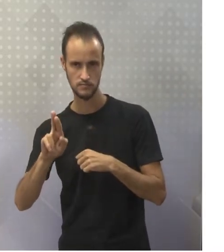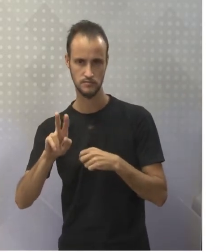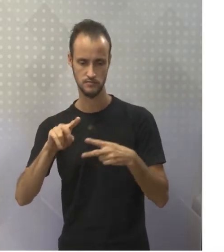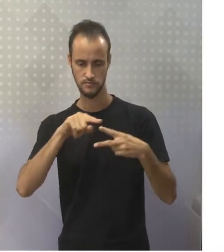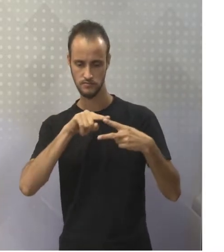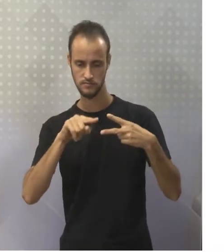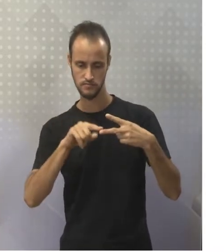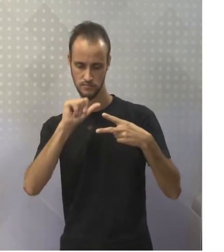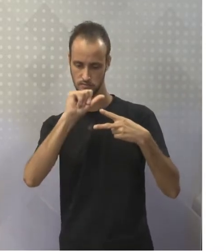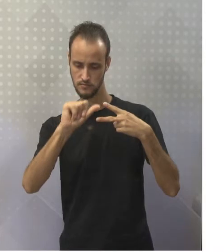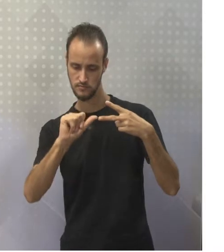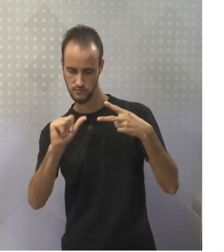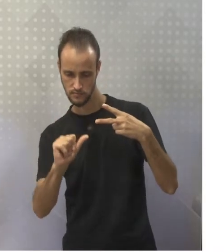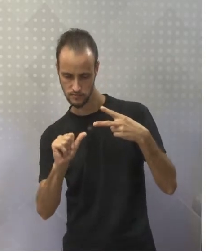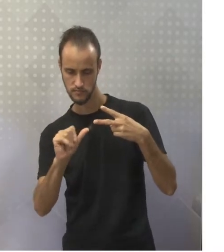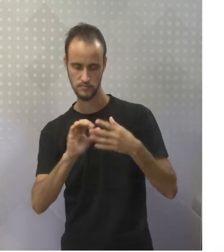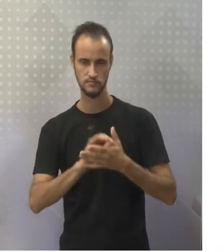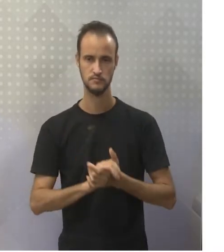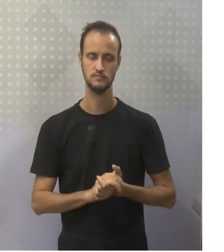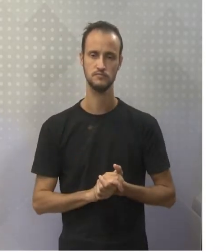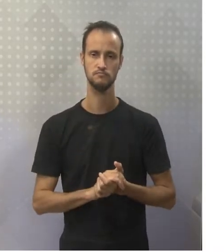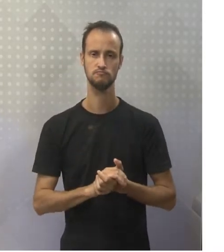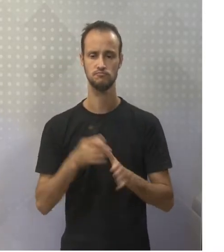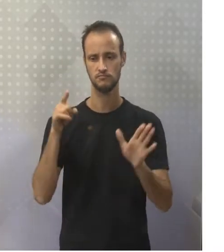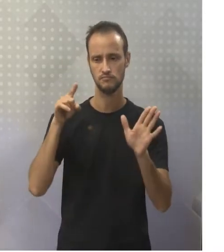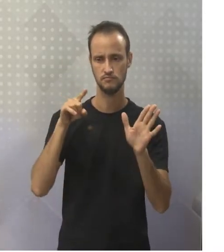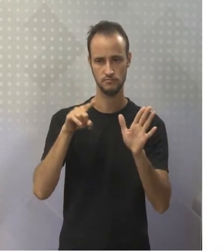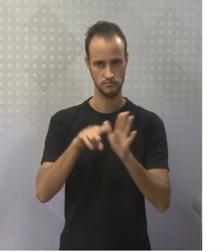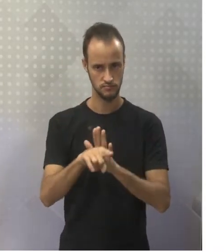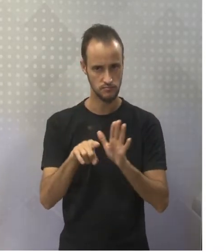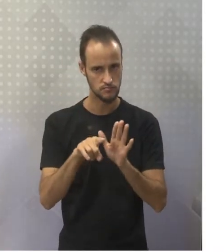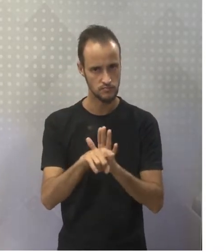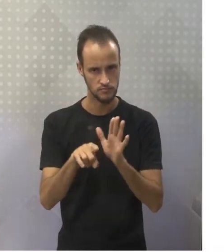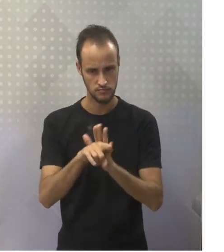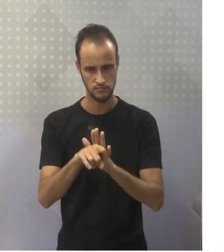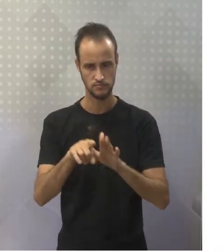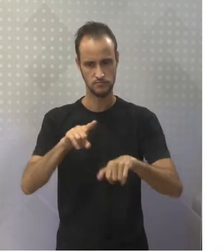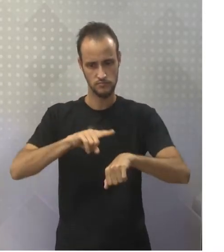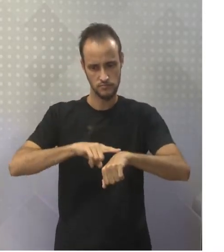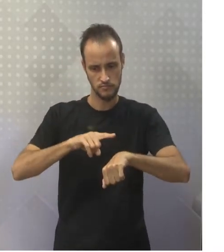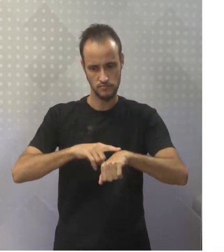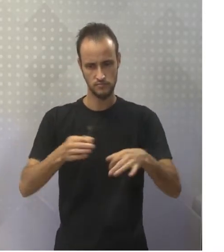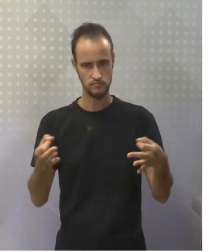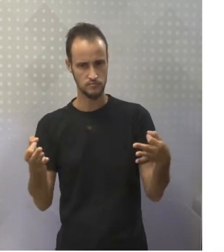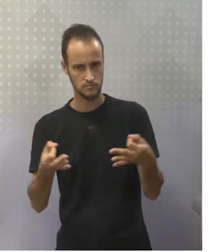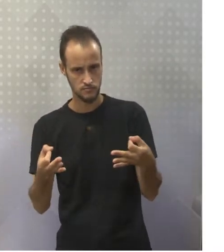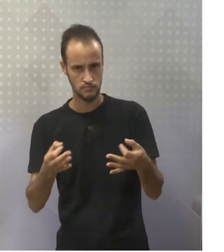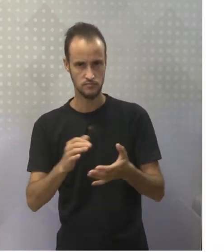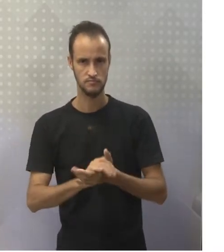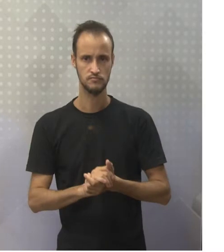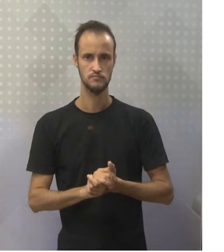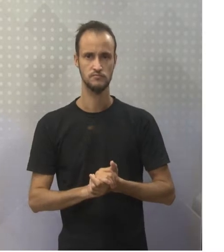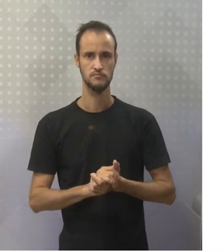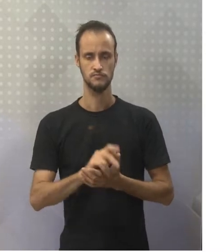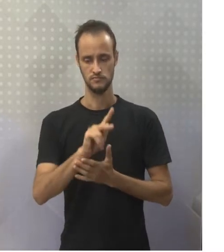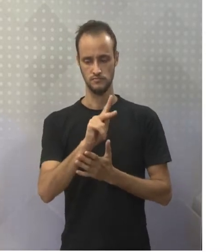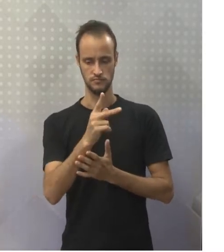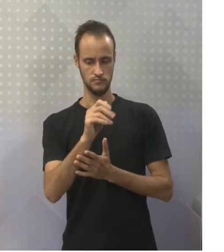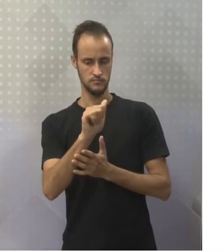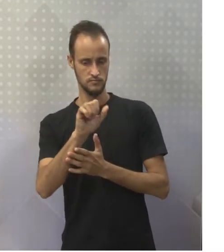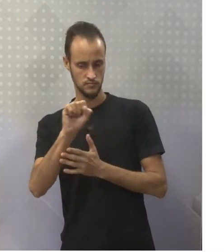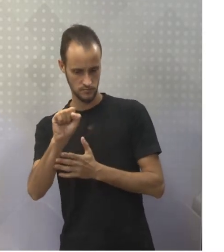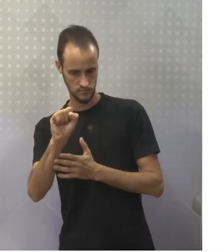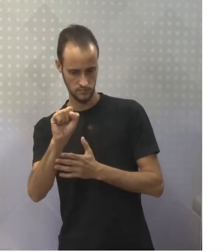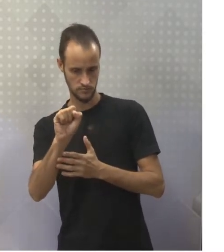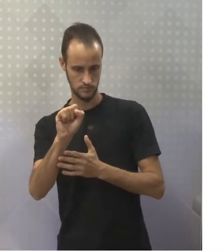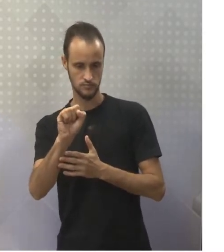Para formas interrogativas, no presente perfeito, eu uso o have, ou has, à frente dos pronomes